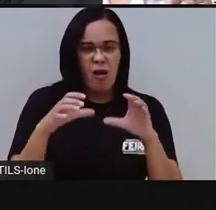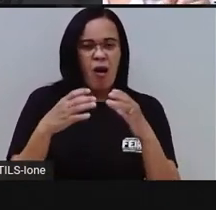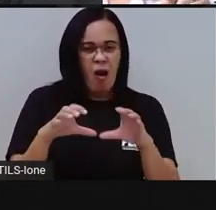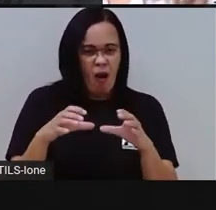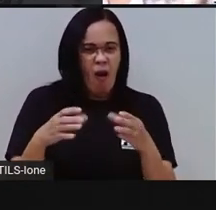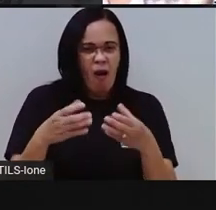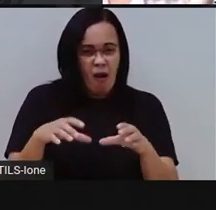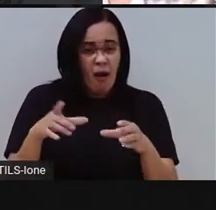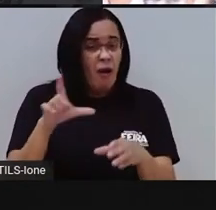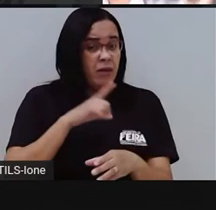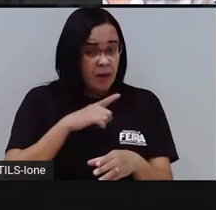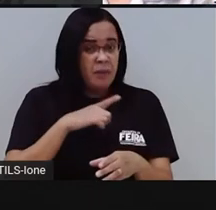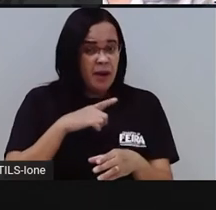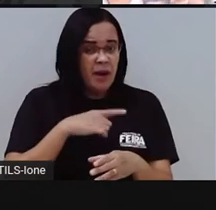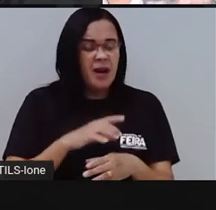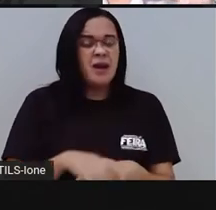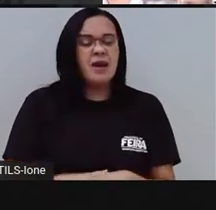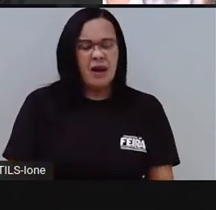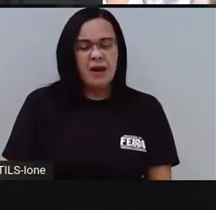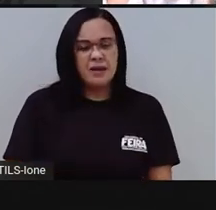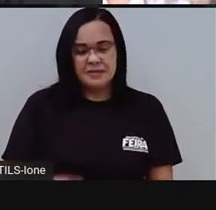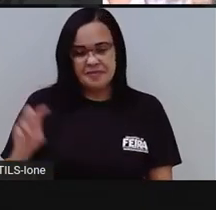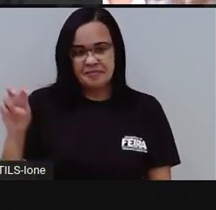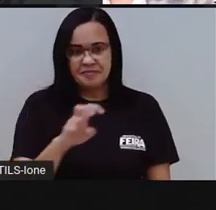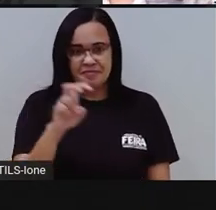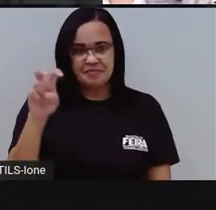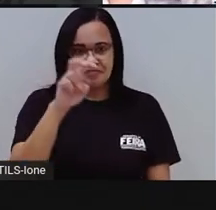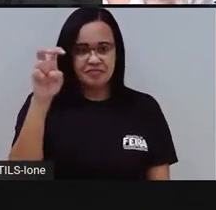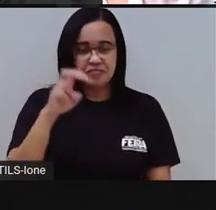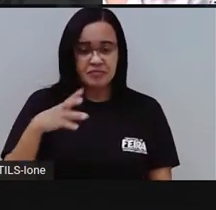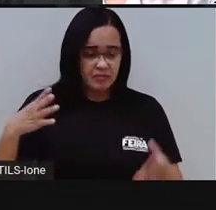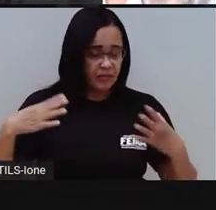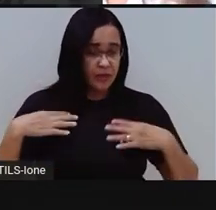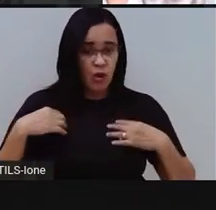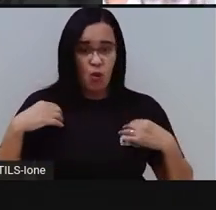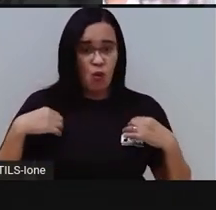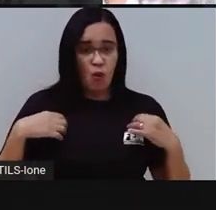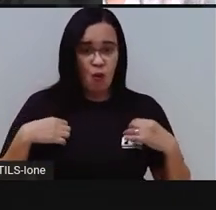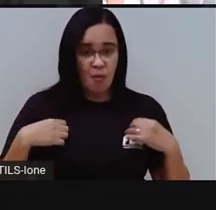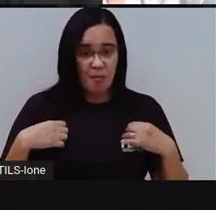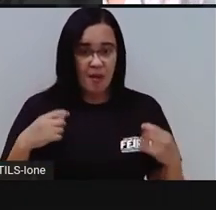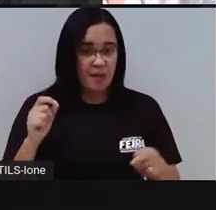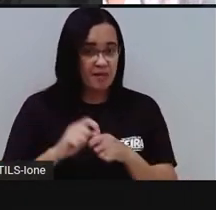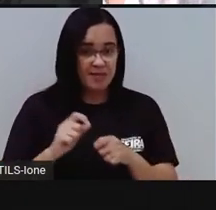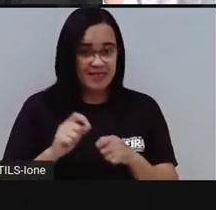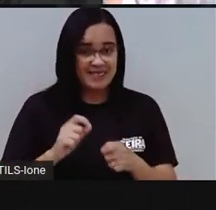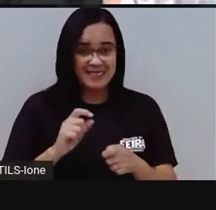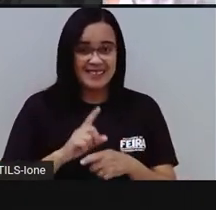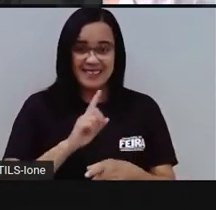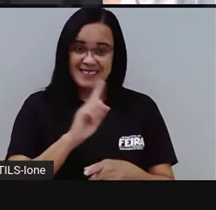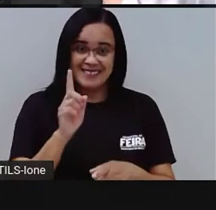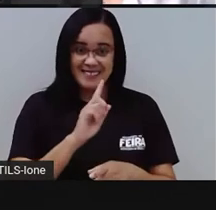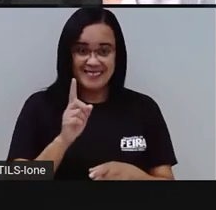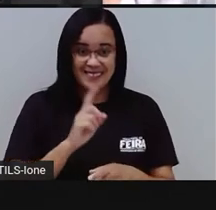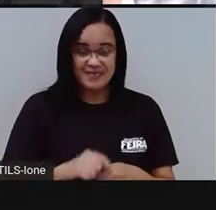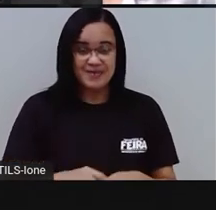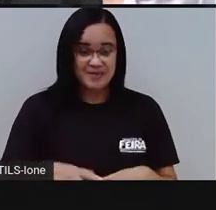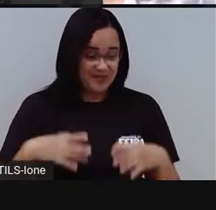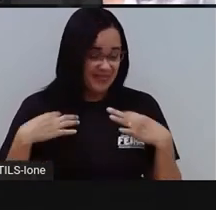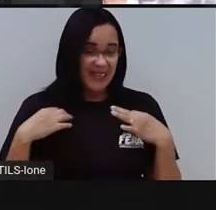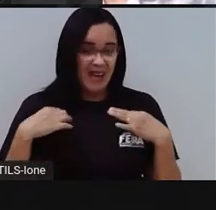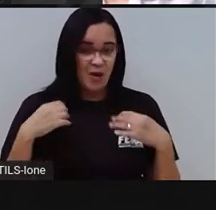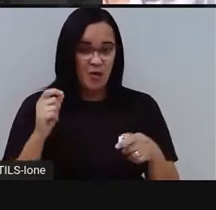Mas os anfíbios também põem ovos. Tem roupa sem confecção. Olha que adivinha inteligente essa, né? A própria